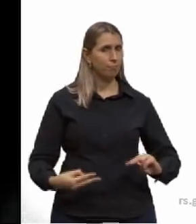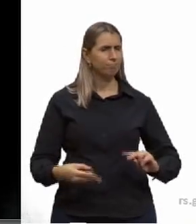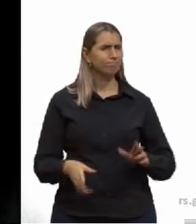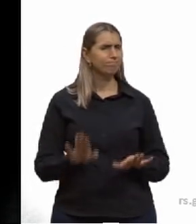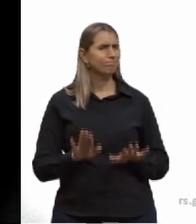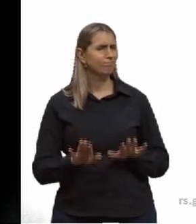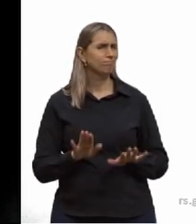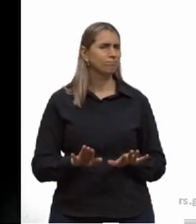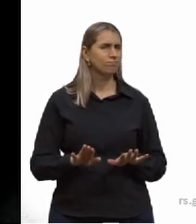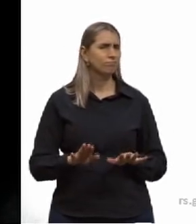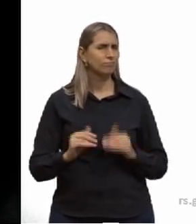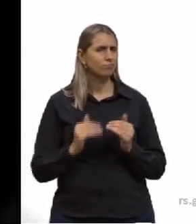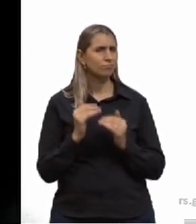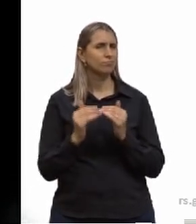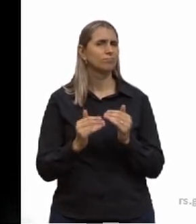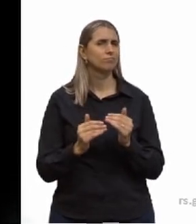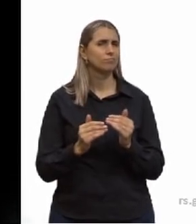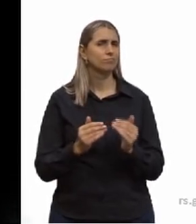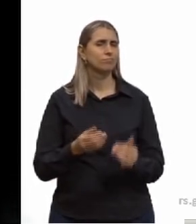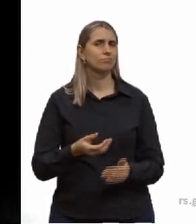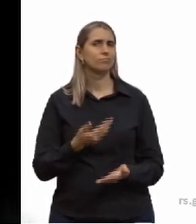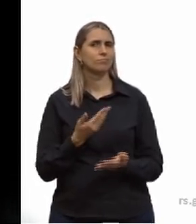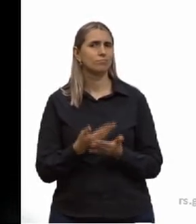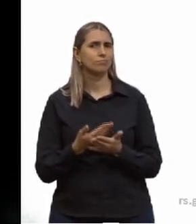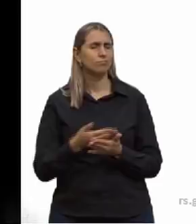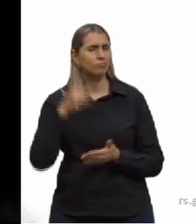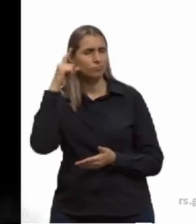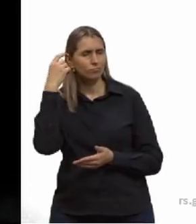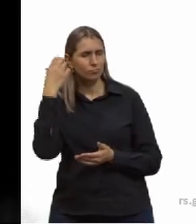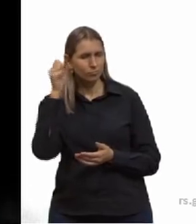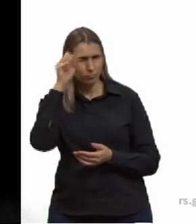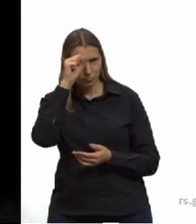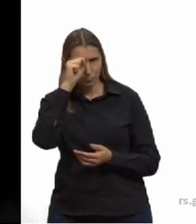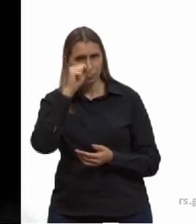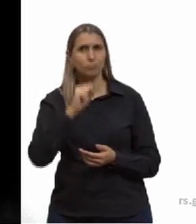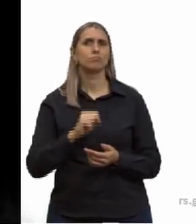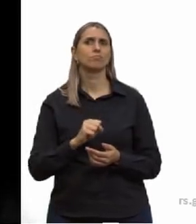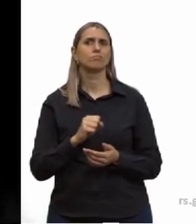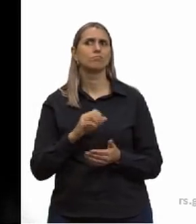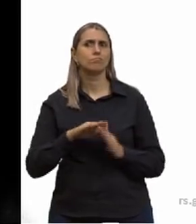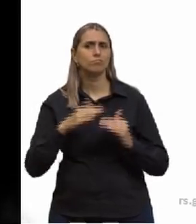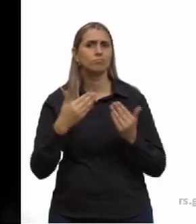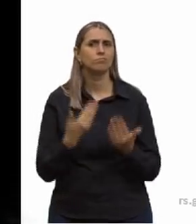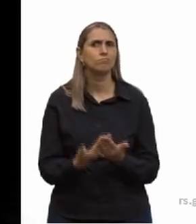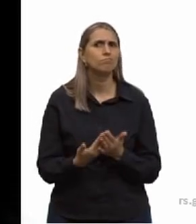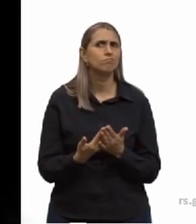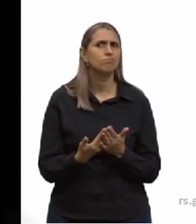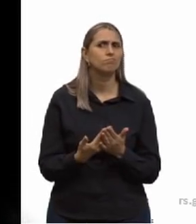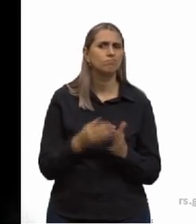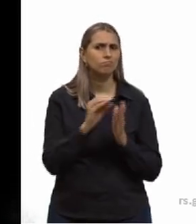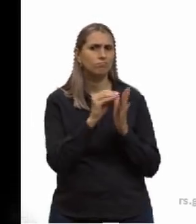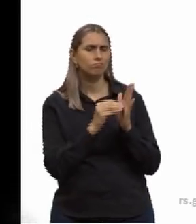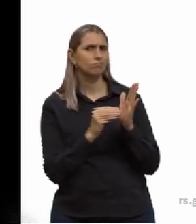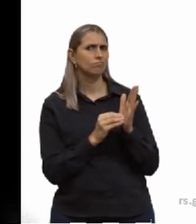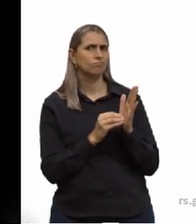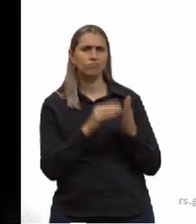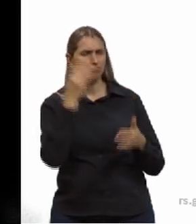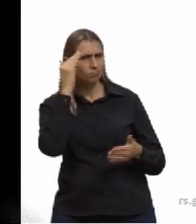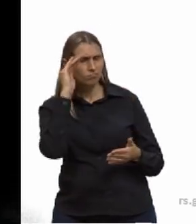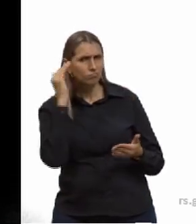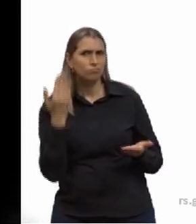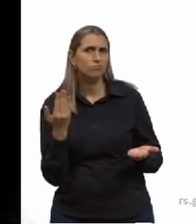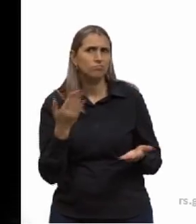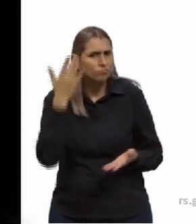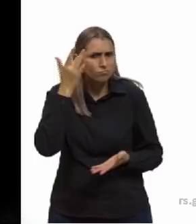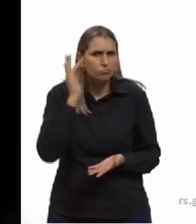vezes ao longo da nossa vida acadêmica, a gente se depara com um conteúdo que a gente não entende e a